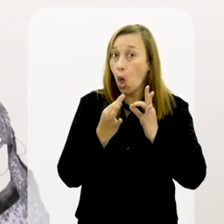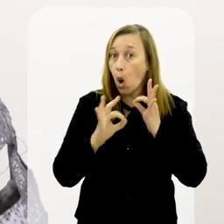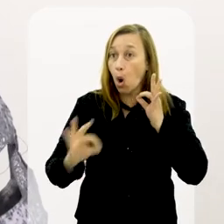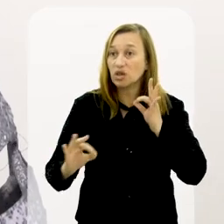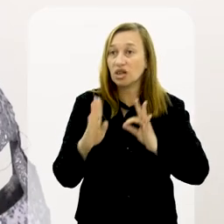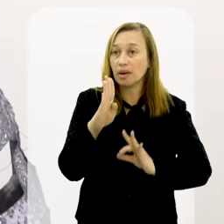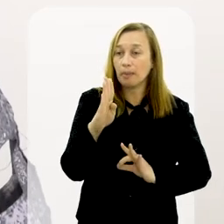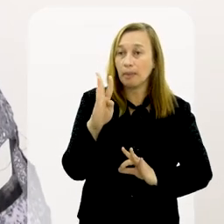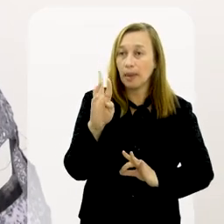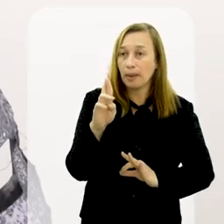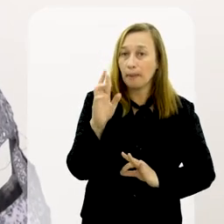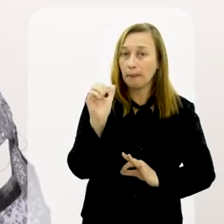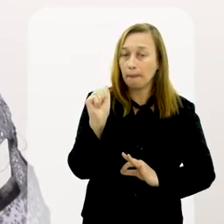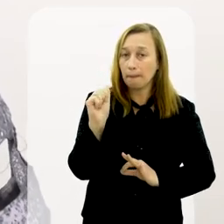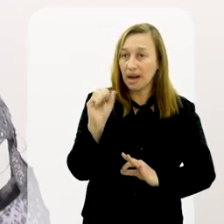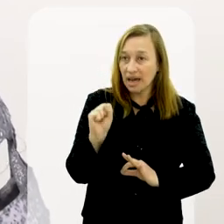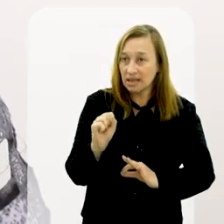Pina.